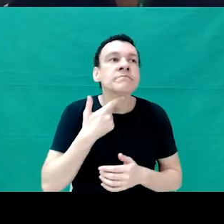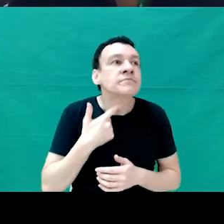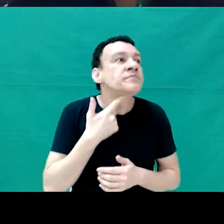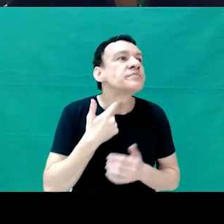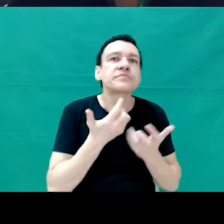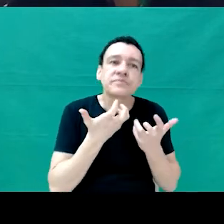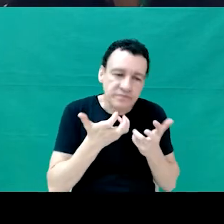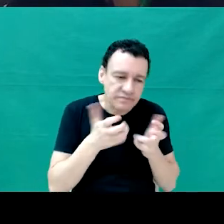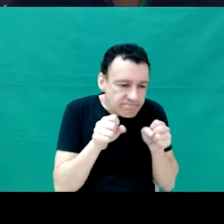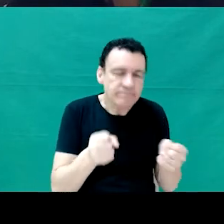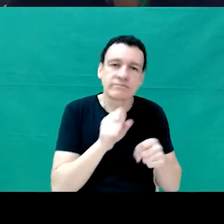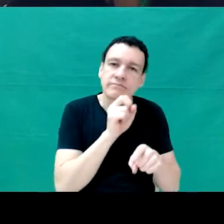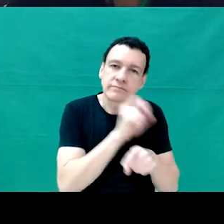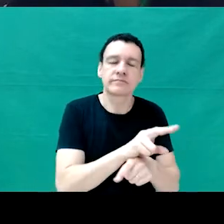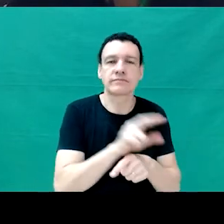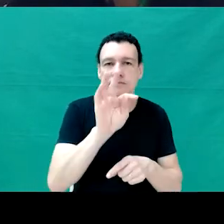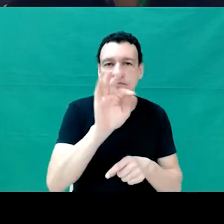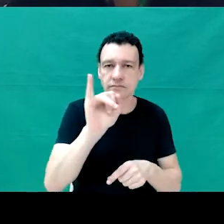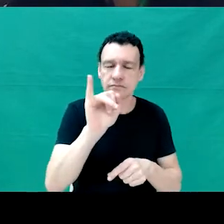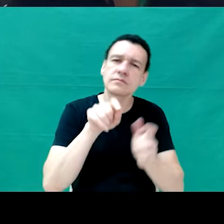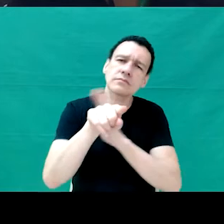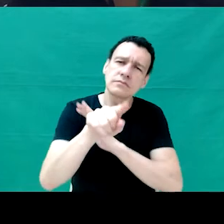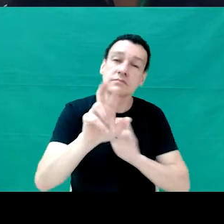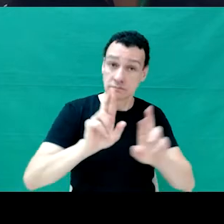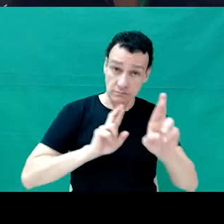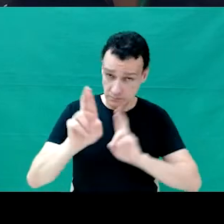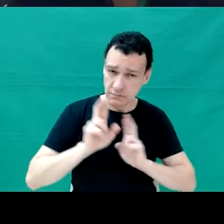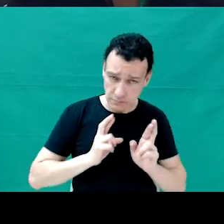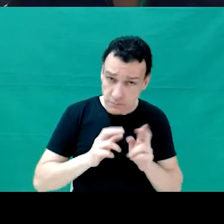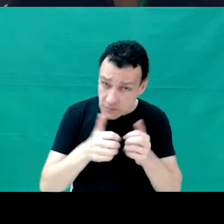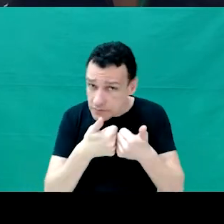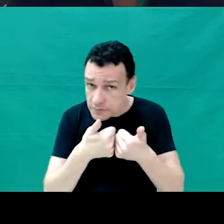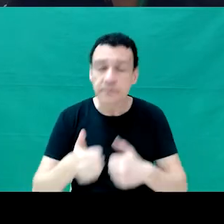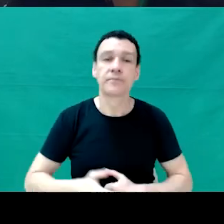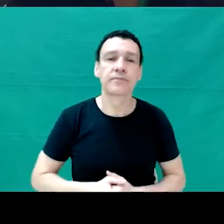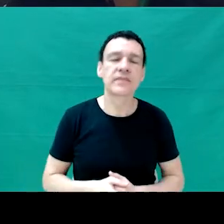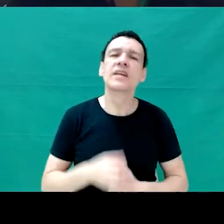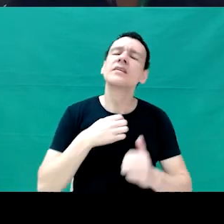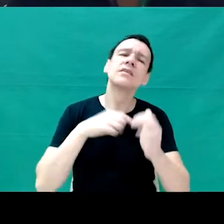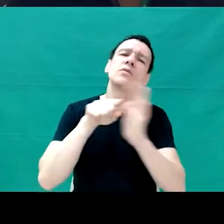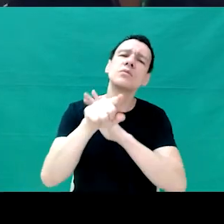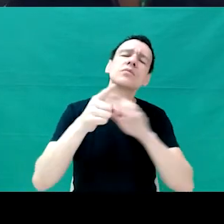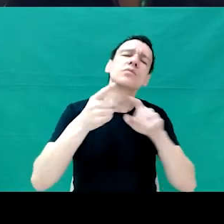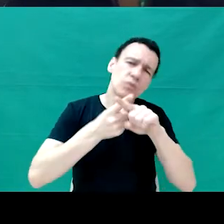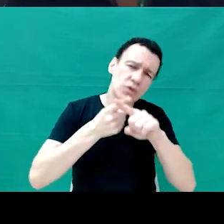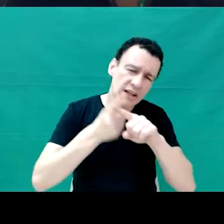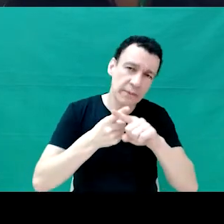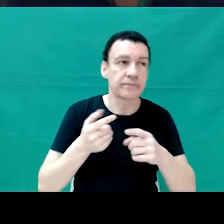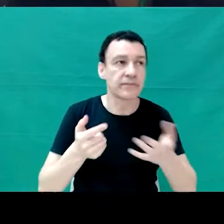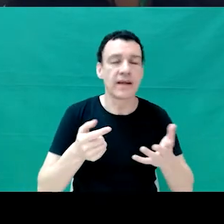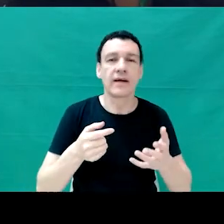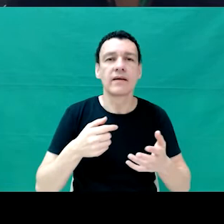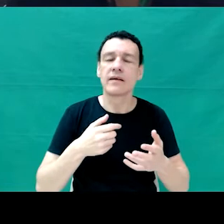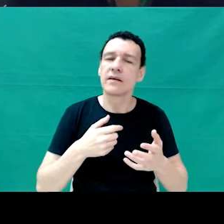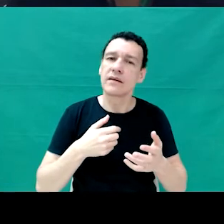Eu cheguei nesse questionamento, porque dentro da proposta de planejamento da palestra, eu queria